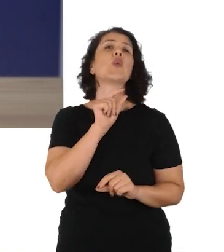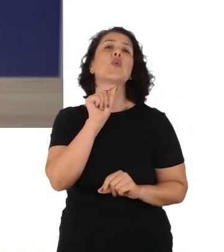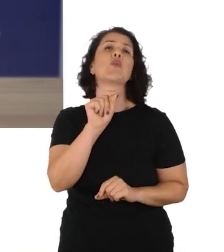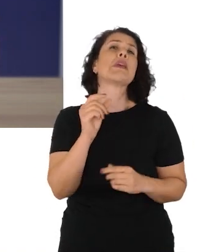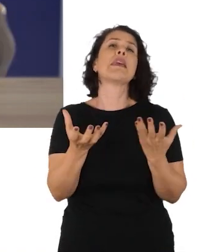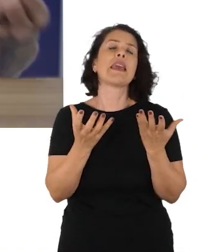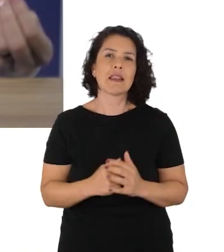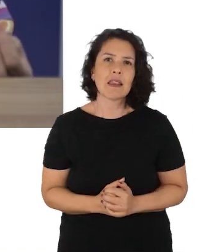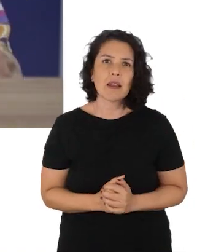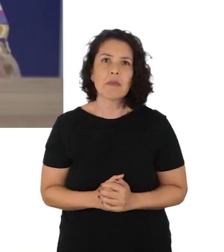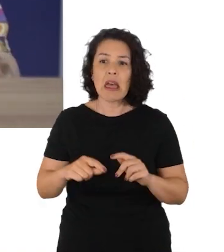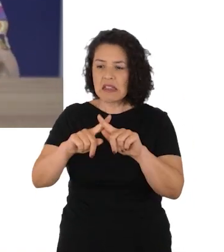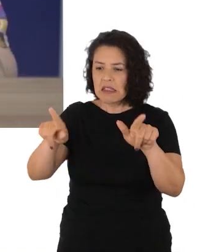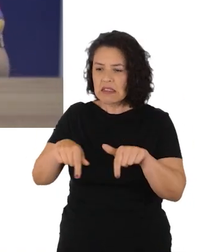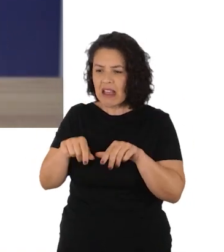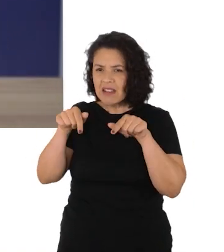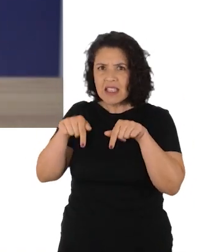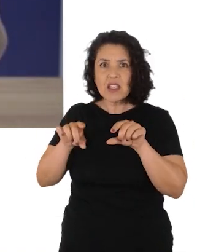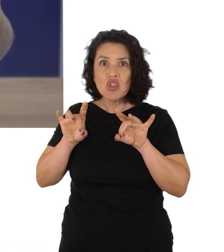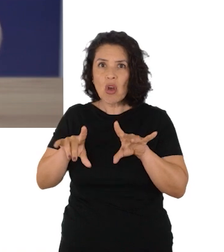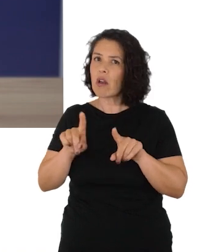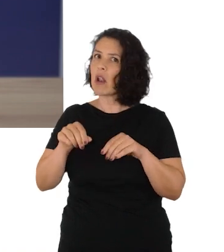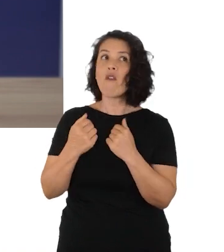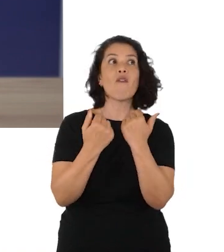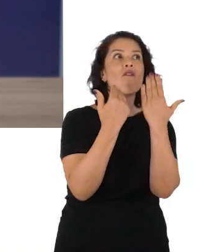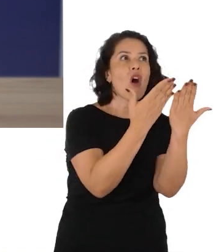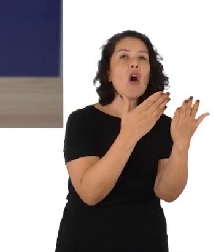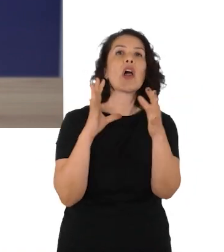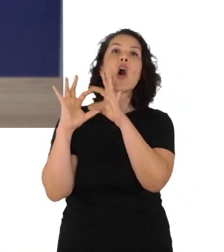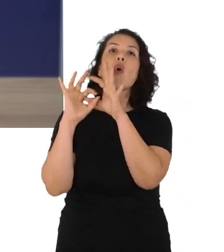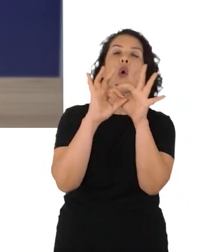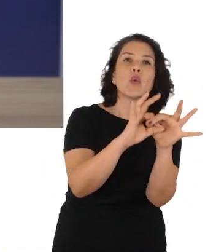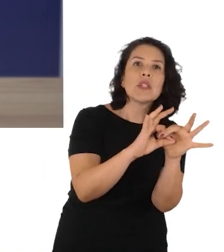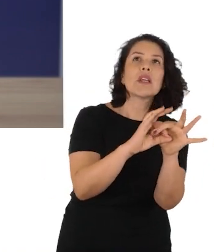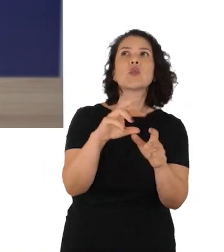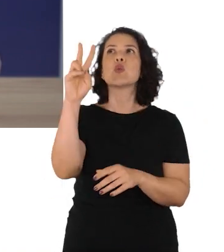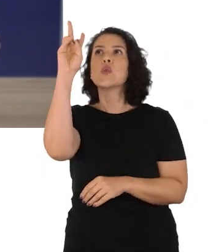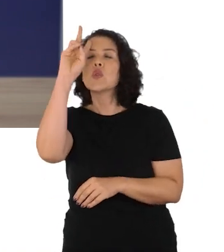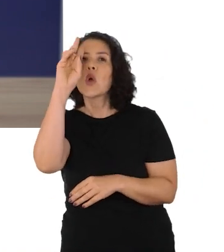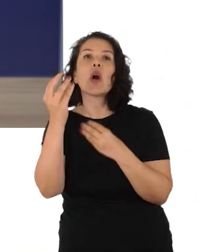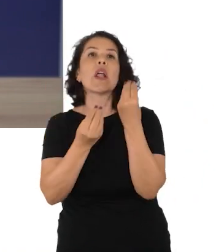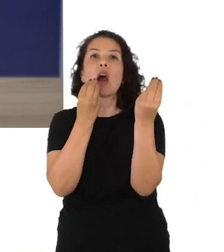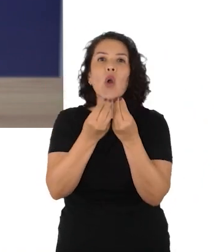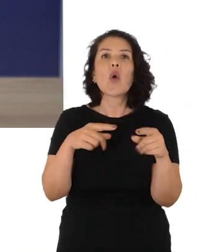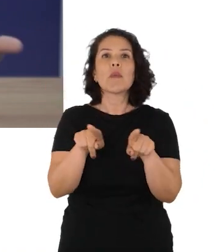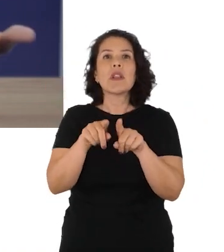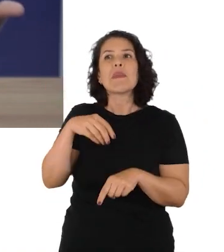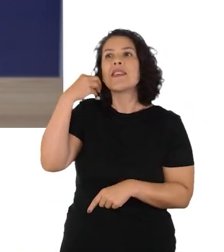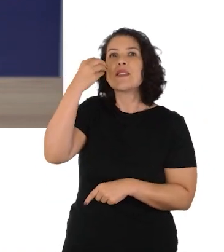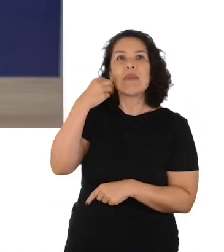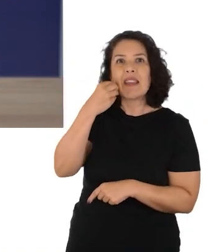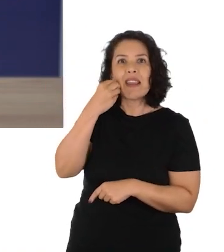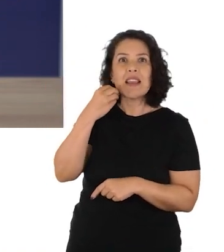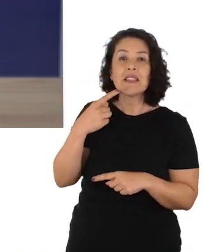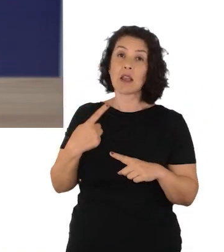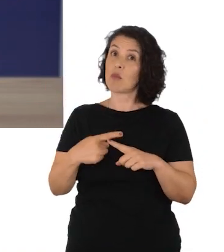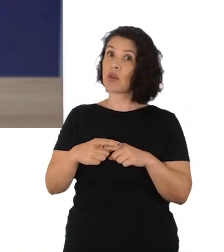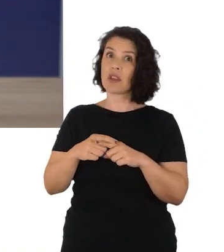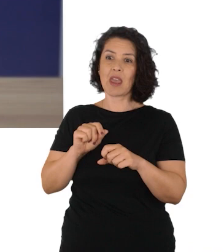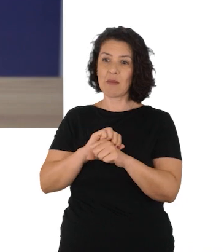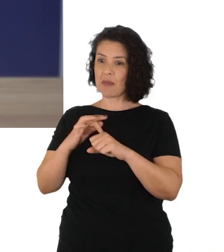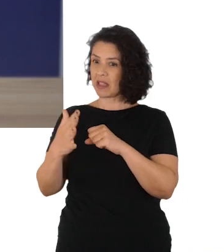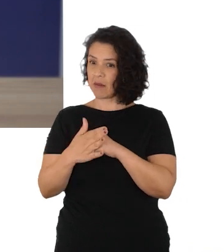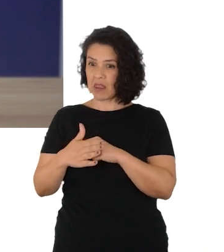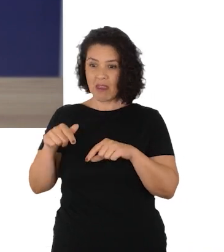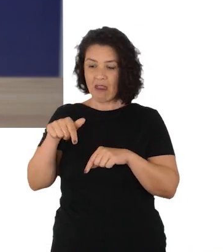queriam estudar fora da sala de aula, vivenciar o contexto do historiador, viver novas experiências que haviam sido